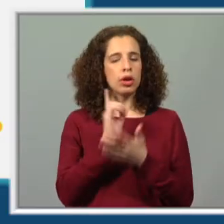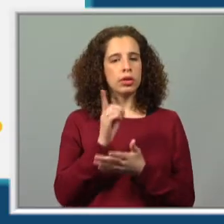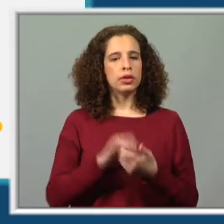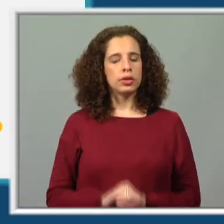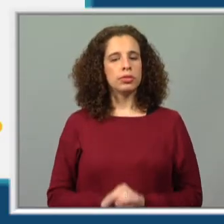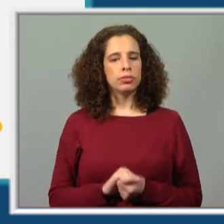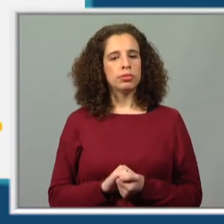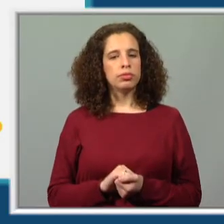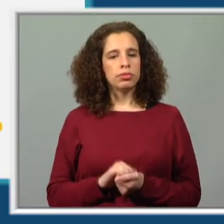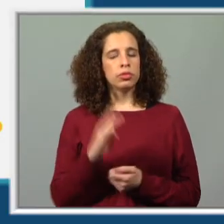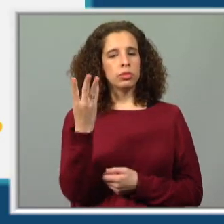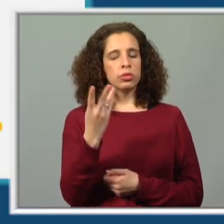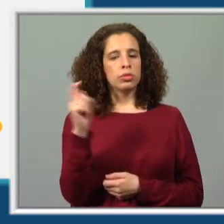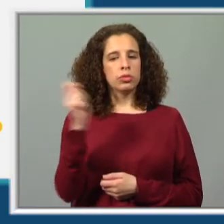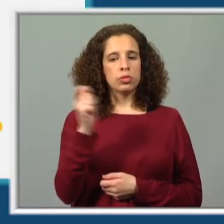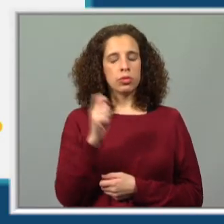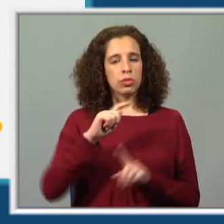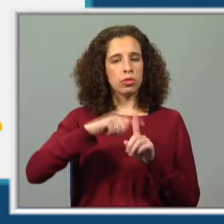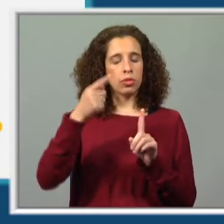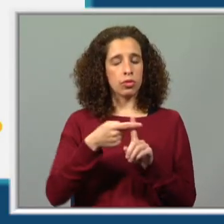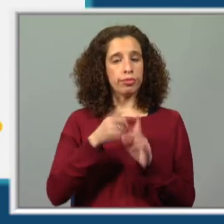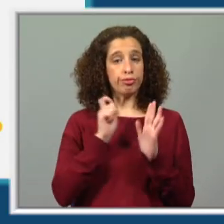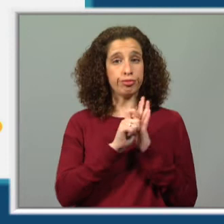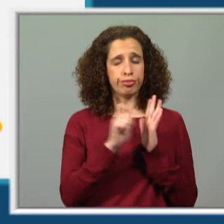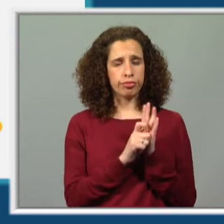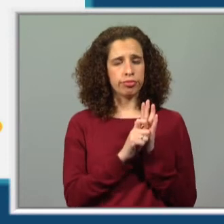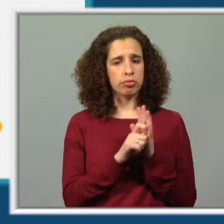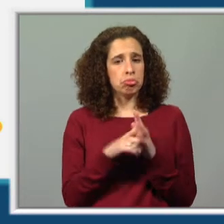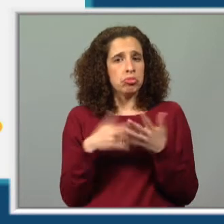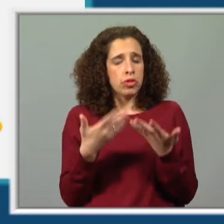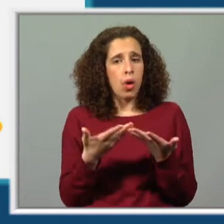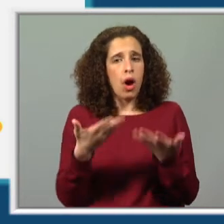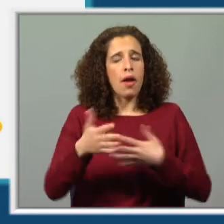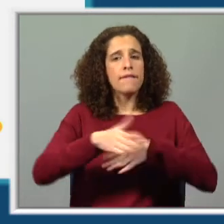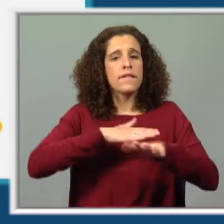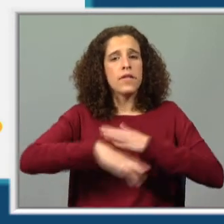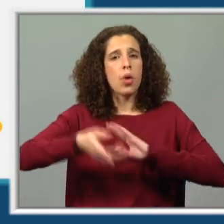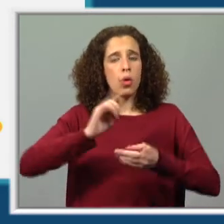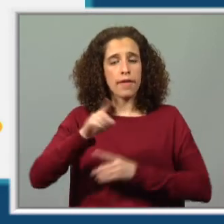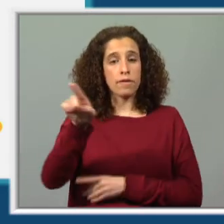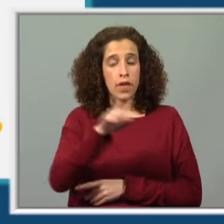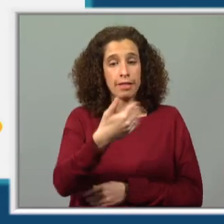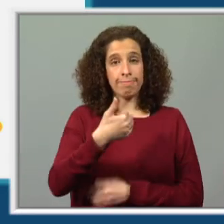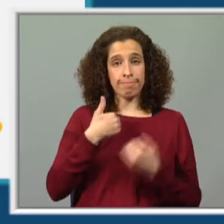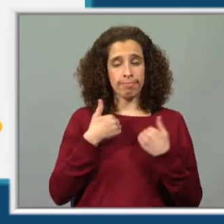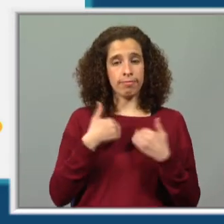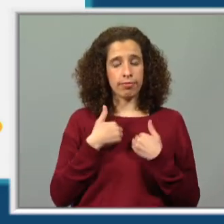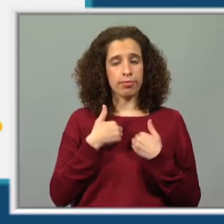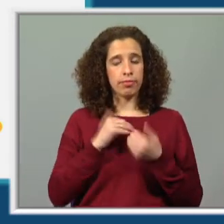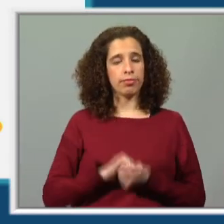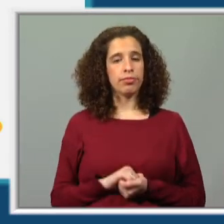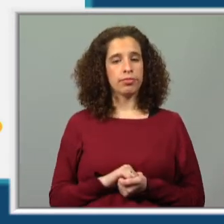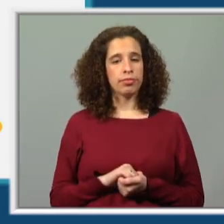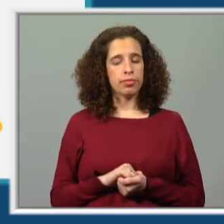quatro meses no ano colocados. O que vamos ter nós que fazer? Vocês vão ter que me ajudar aqui